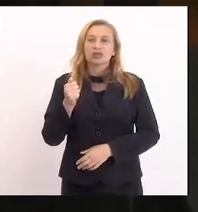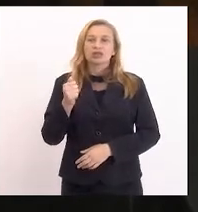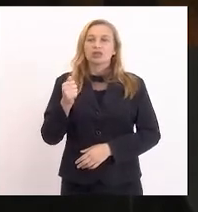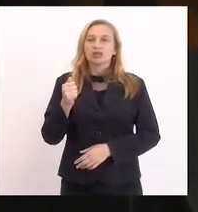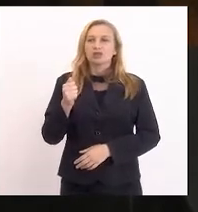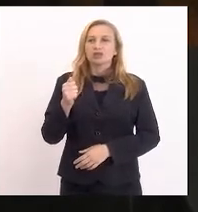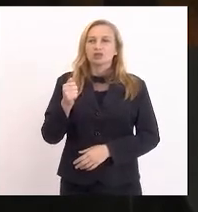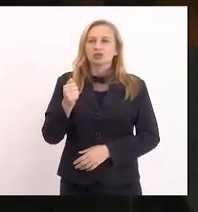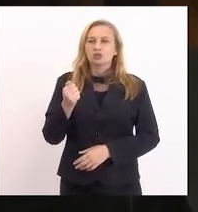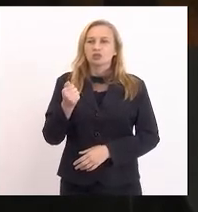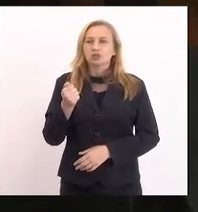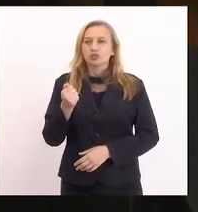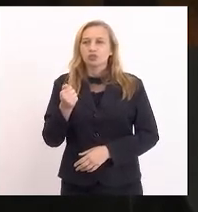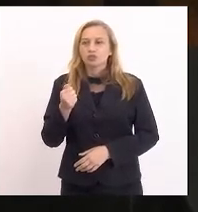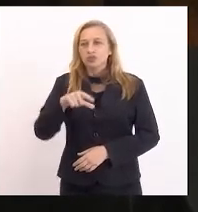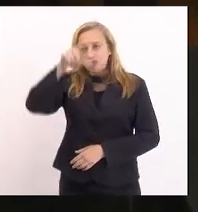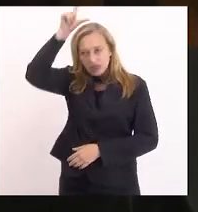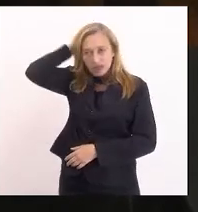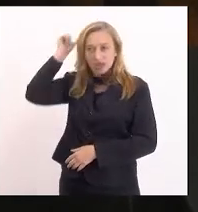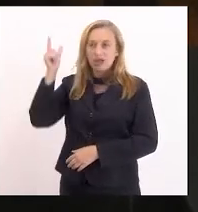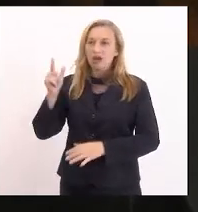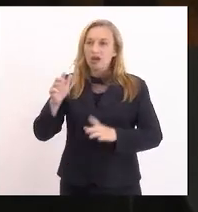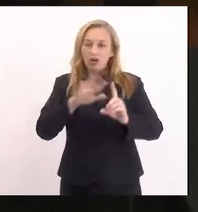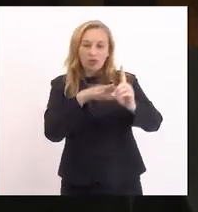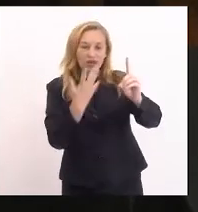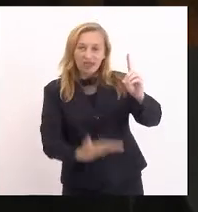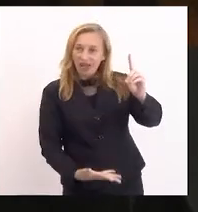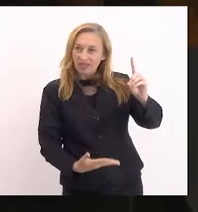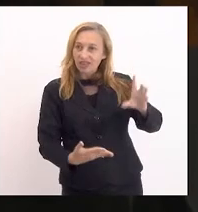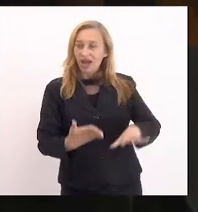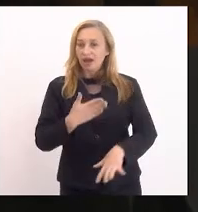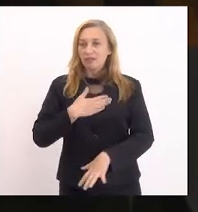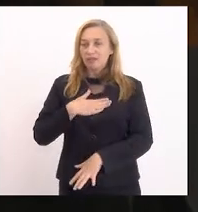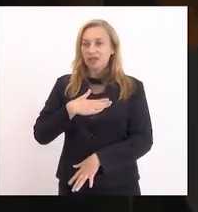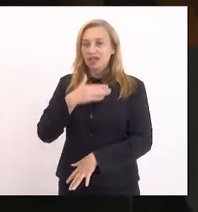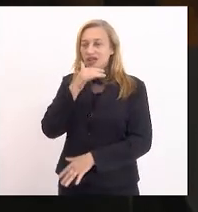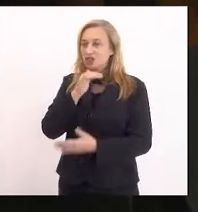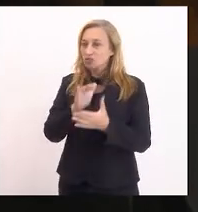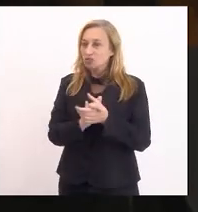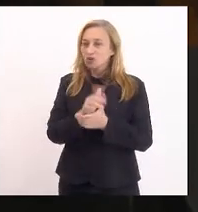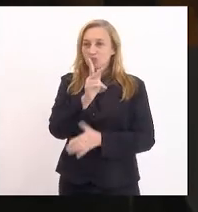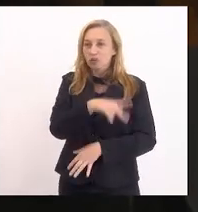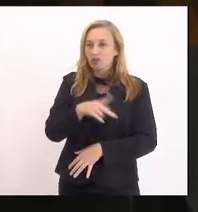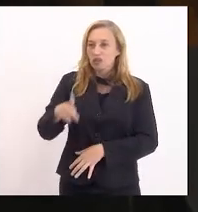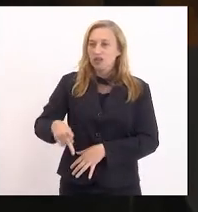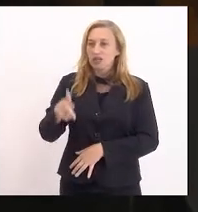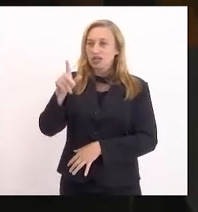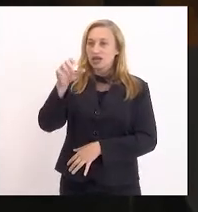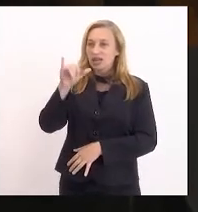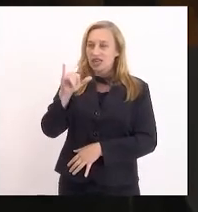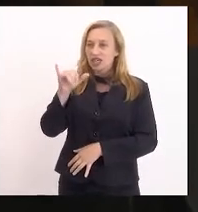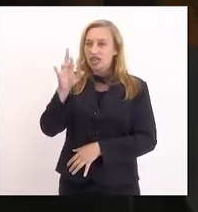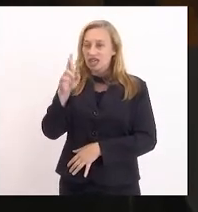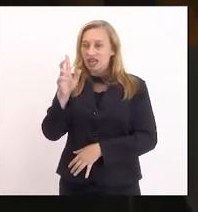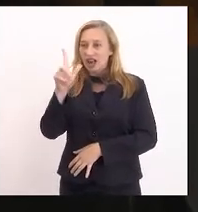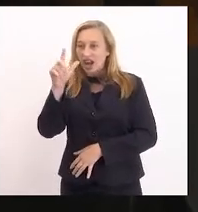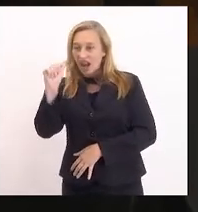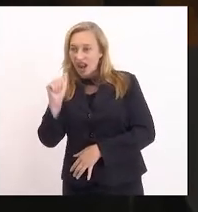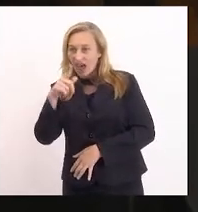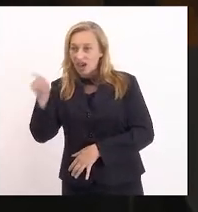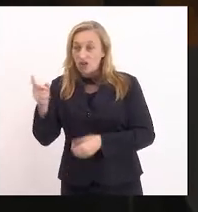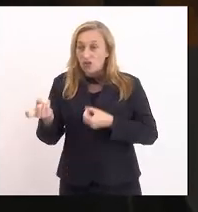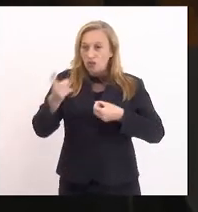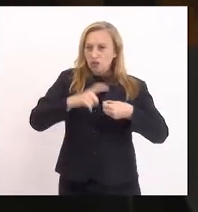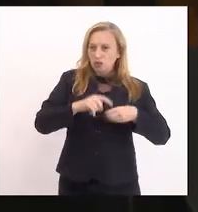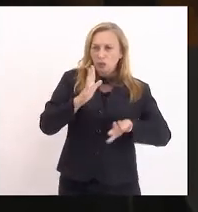mas uma homenagem à minha mulher, professora Irla, que voltou às atividades de docentes presenciais depois de